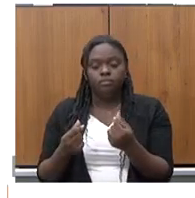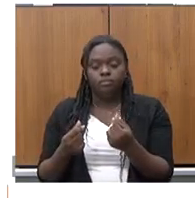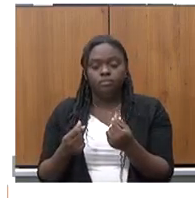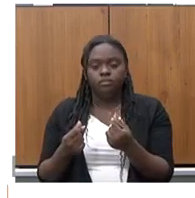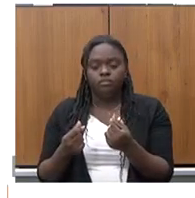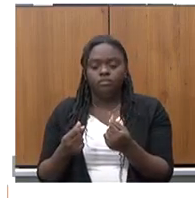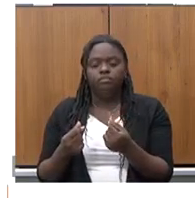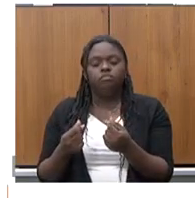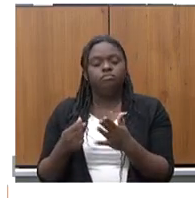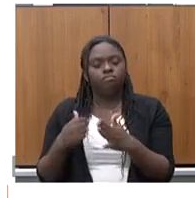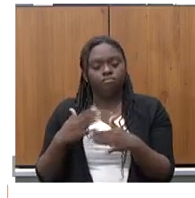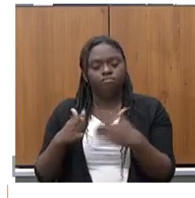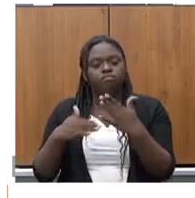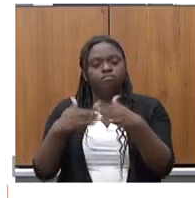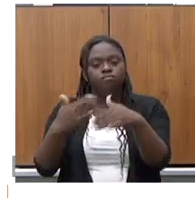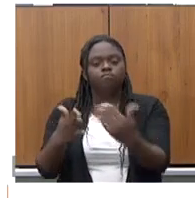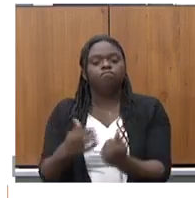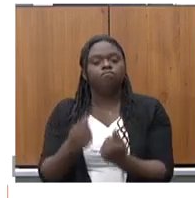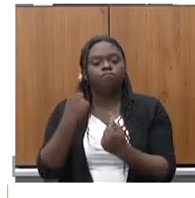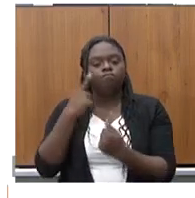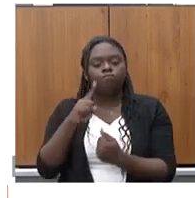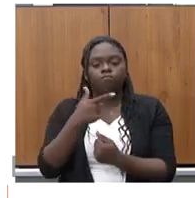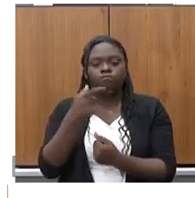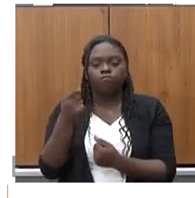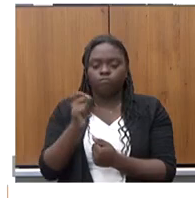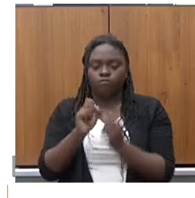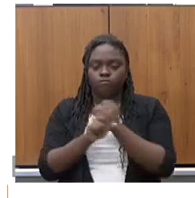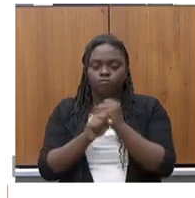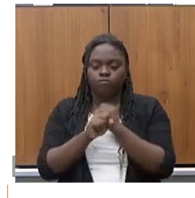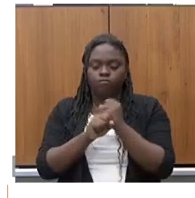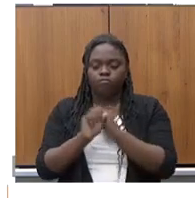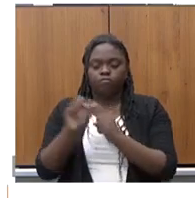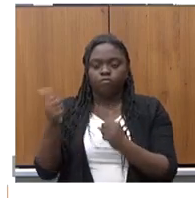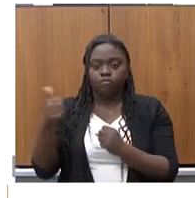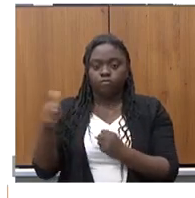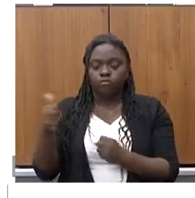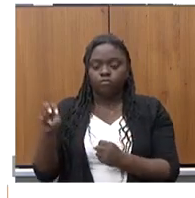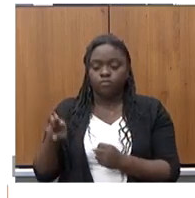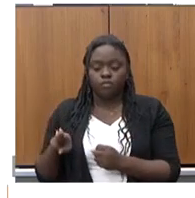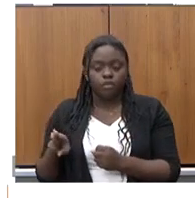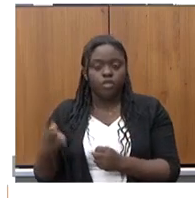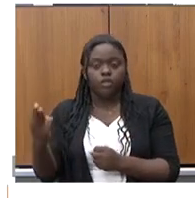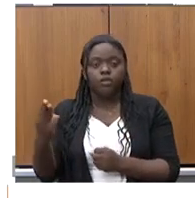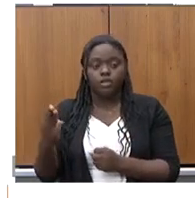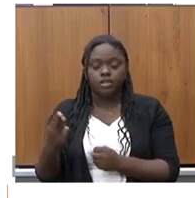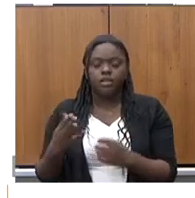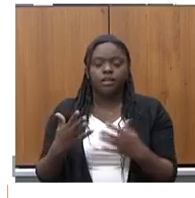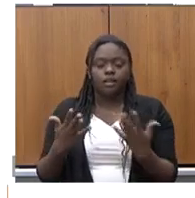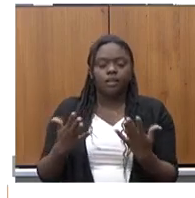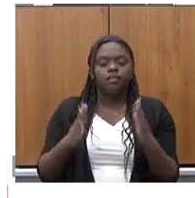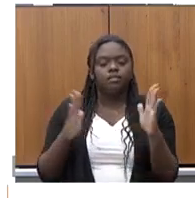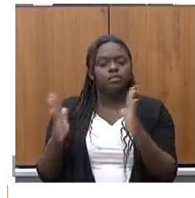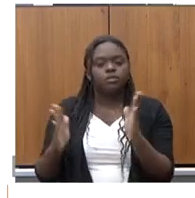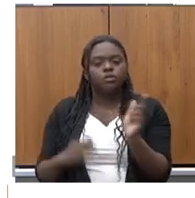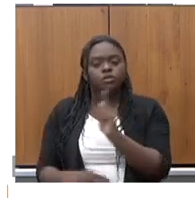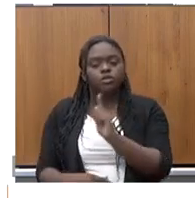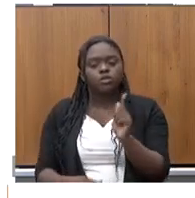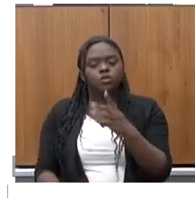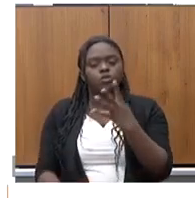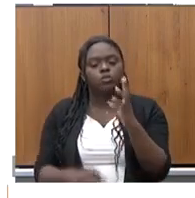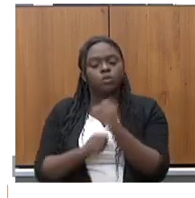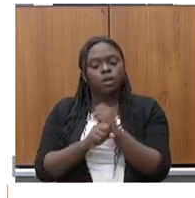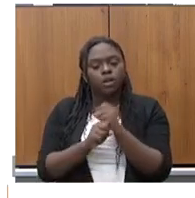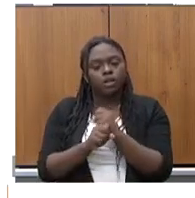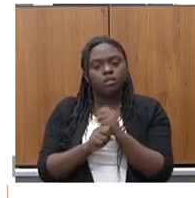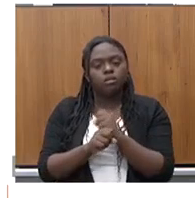ao longo dos últimos 20 anos, 11 bilhões, e na gestão, nesse ciclo de gestão, nos últimos quatro anos